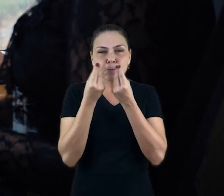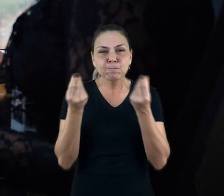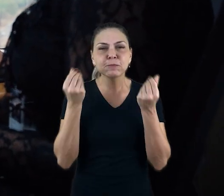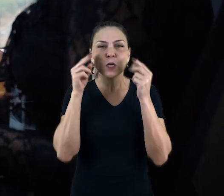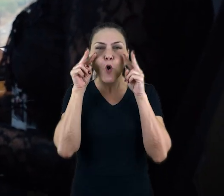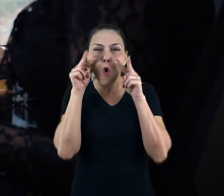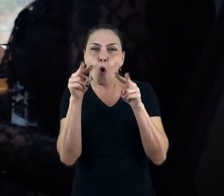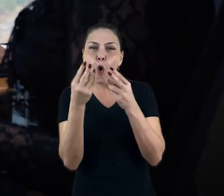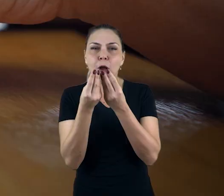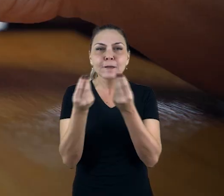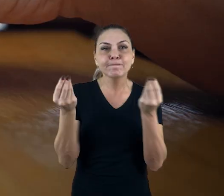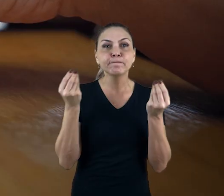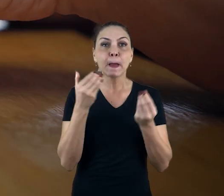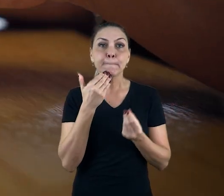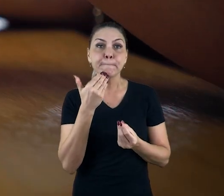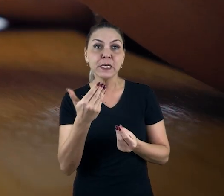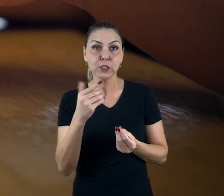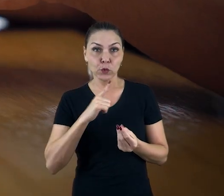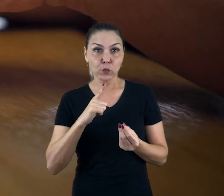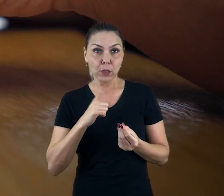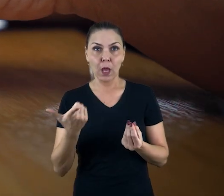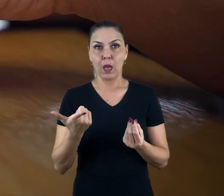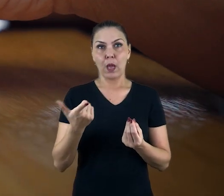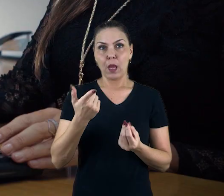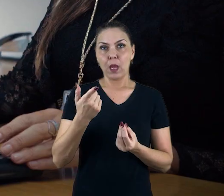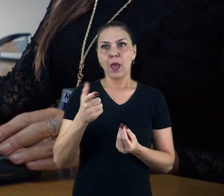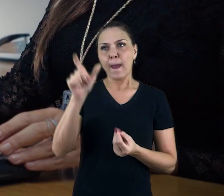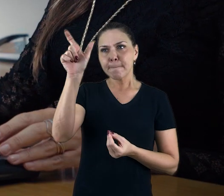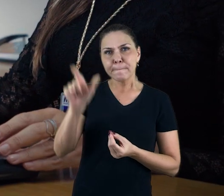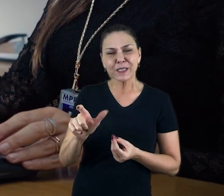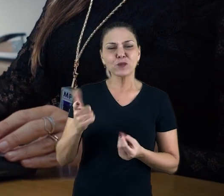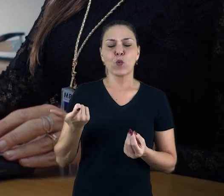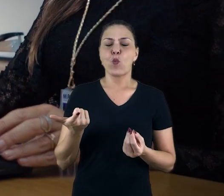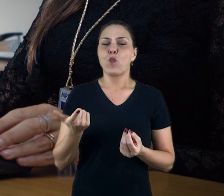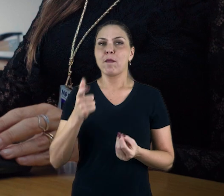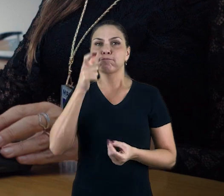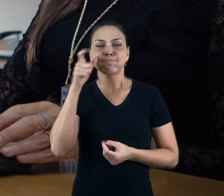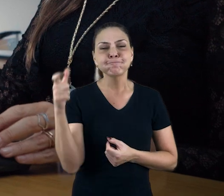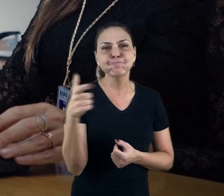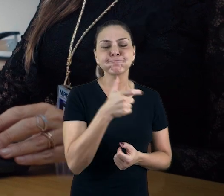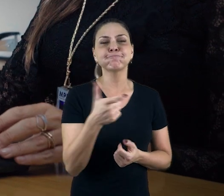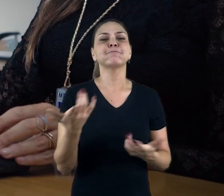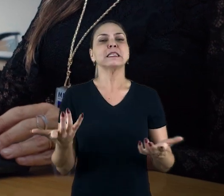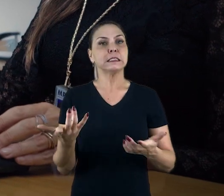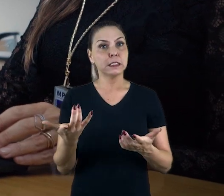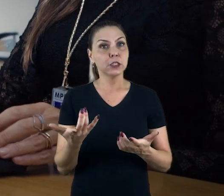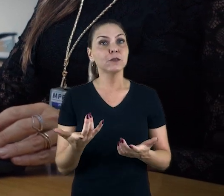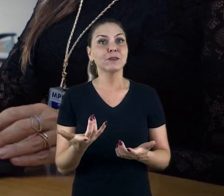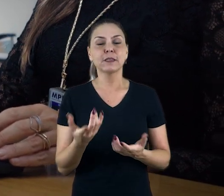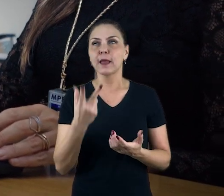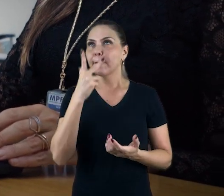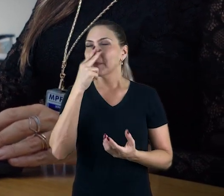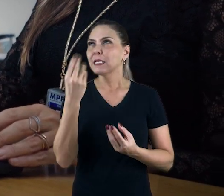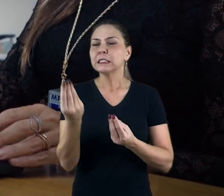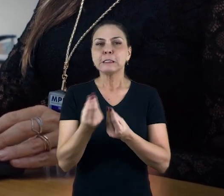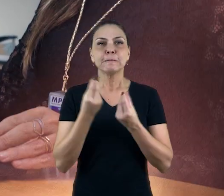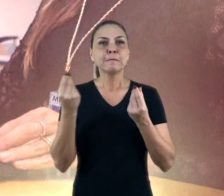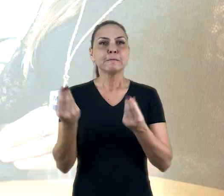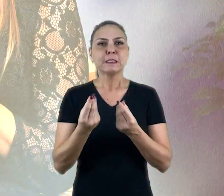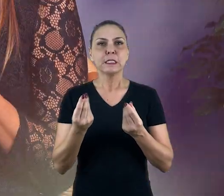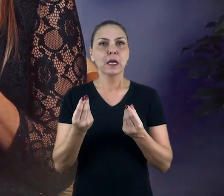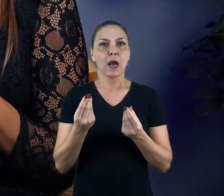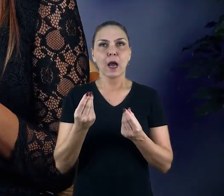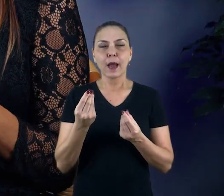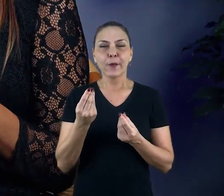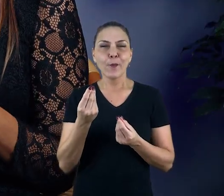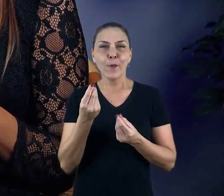acuidade quando chega algum pedido que envolva o Ministério Público. É muito interessante o quanto você fica com